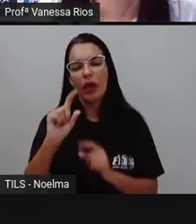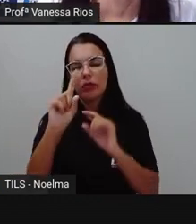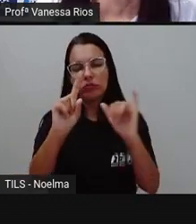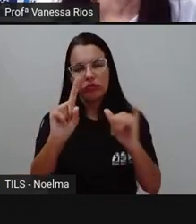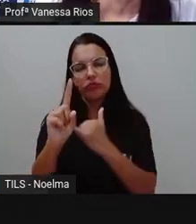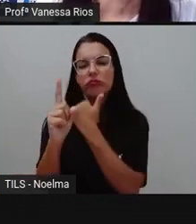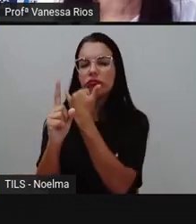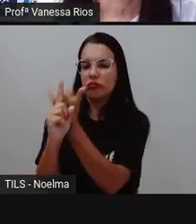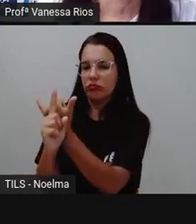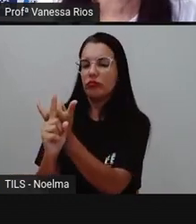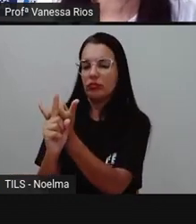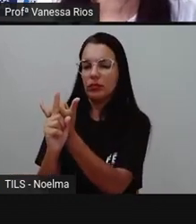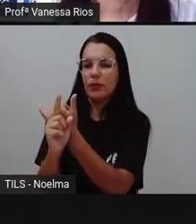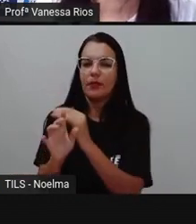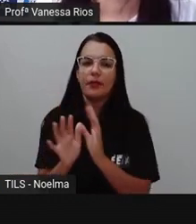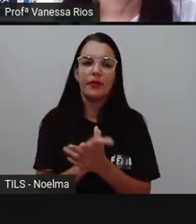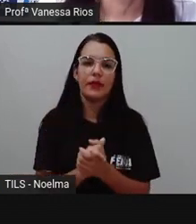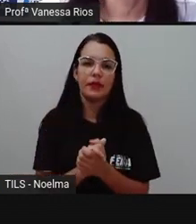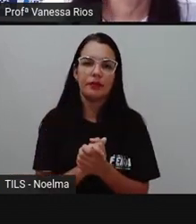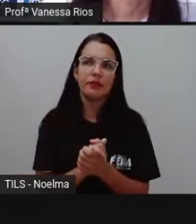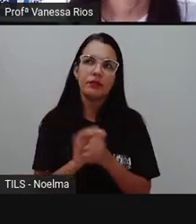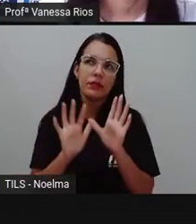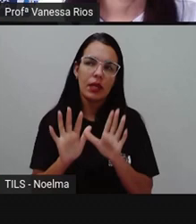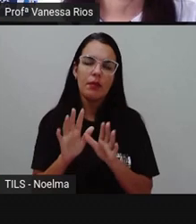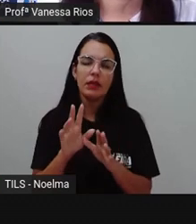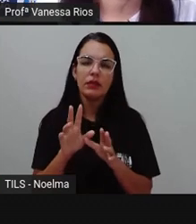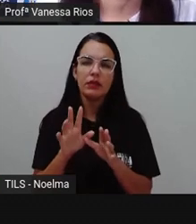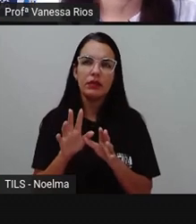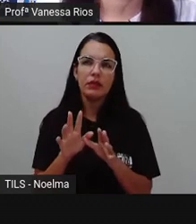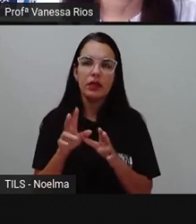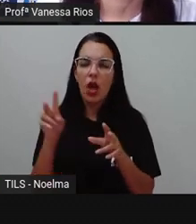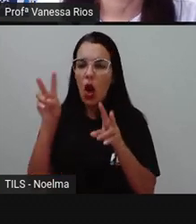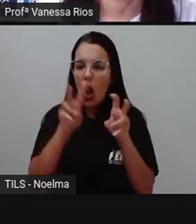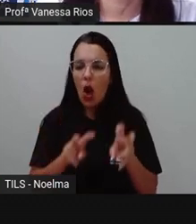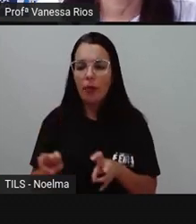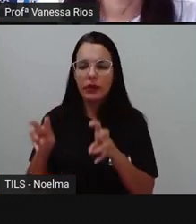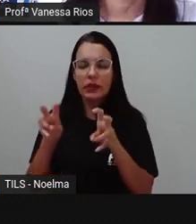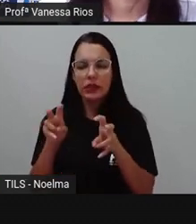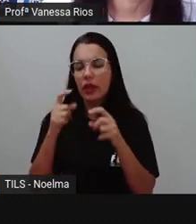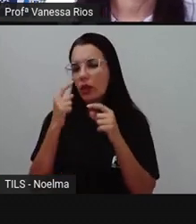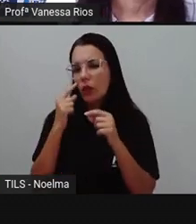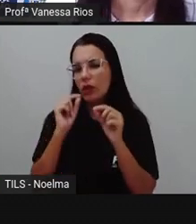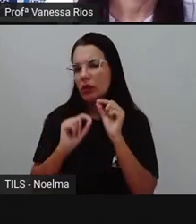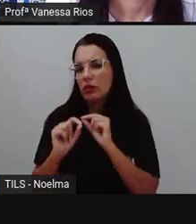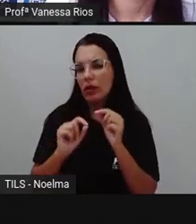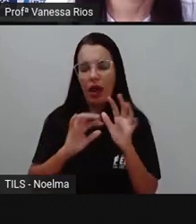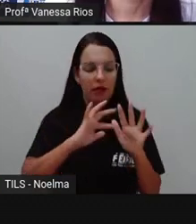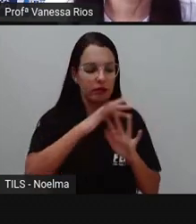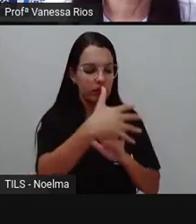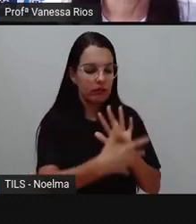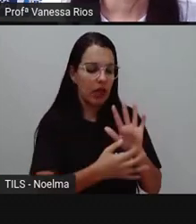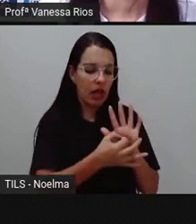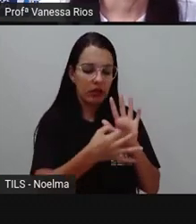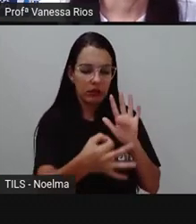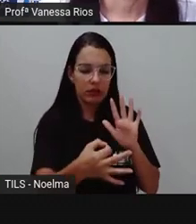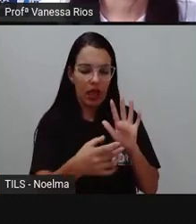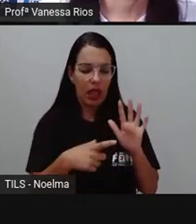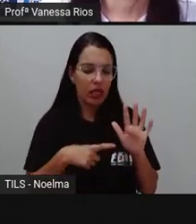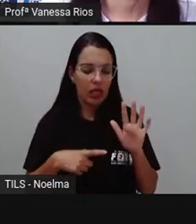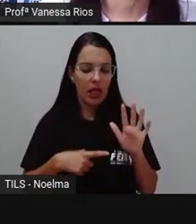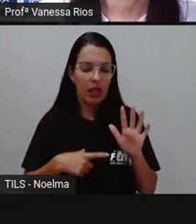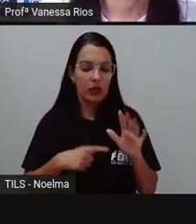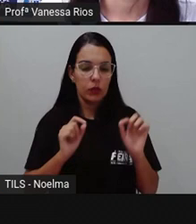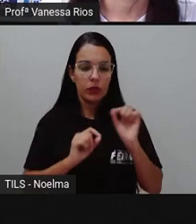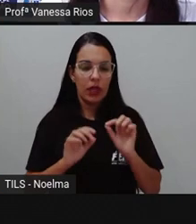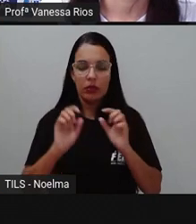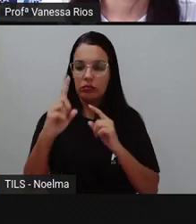tema. Mas, assim, observando o que a resenha trouxe sobre o bullying, a gente